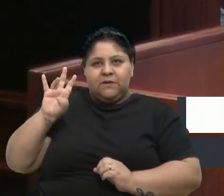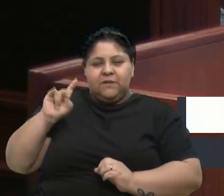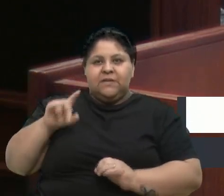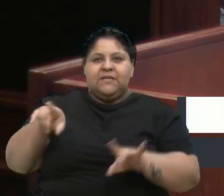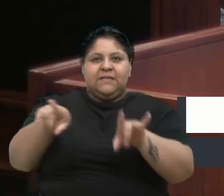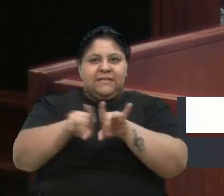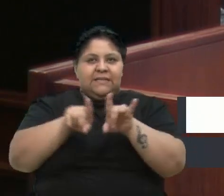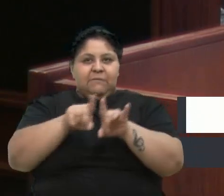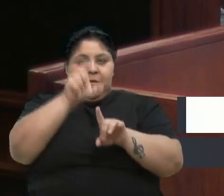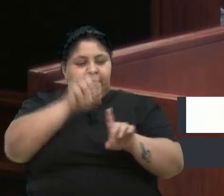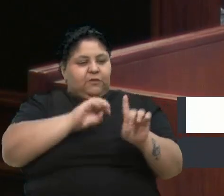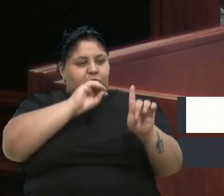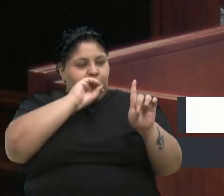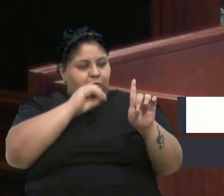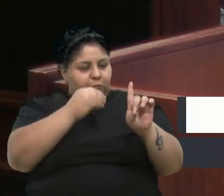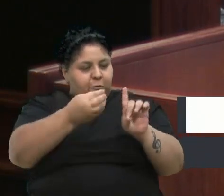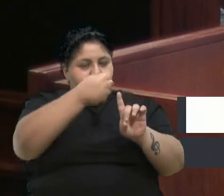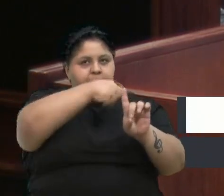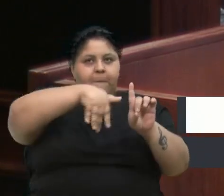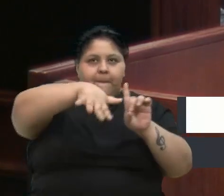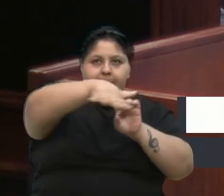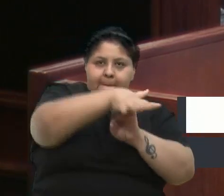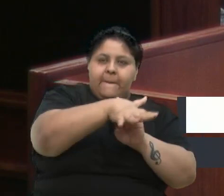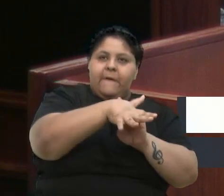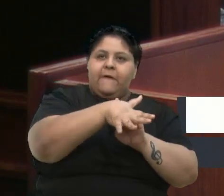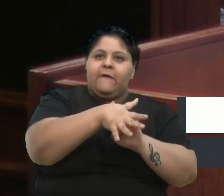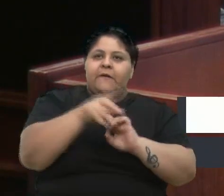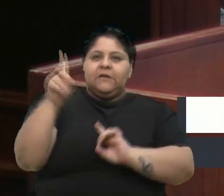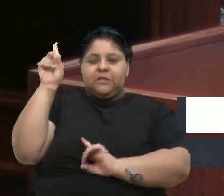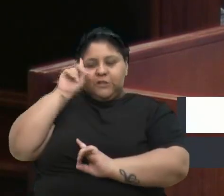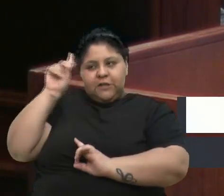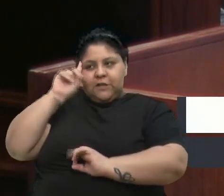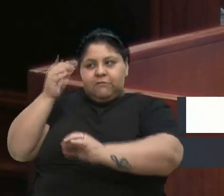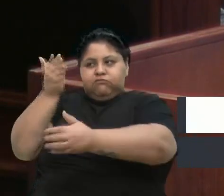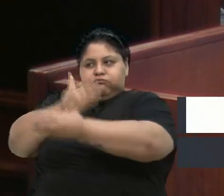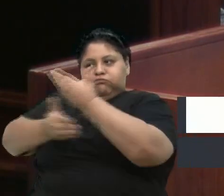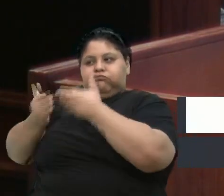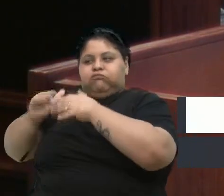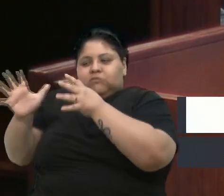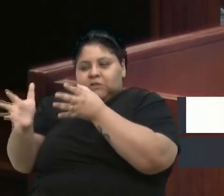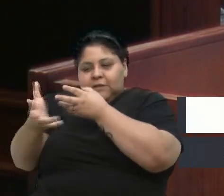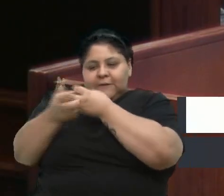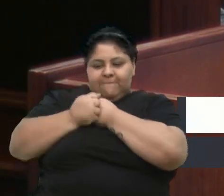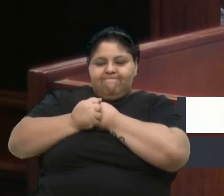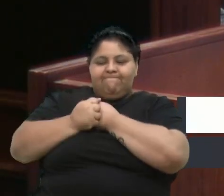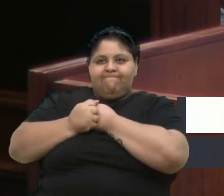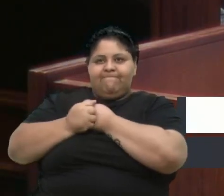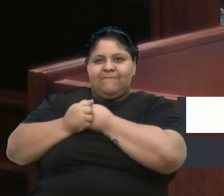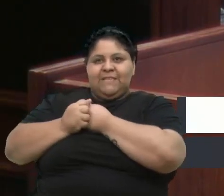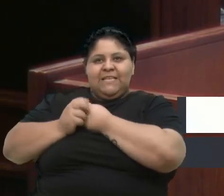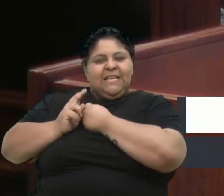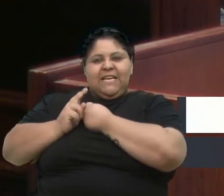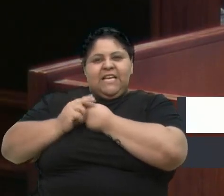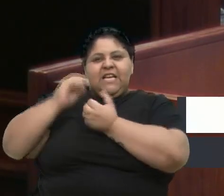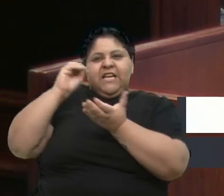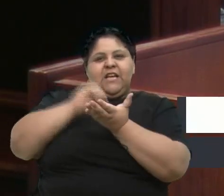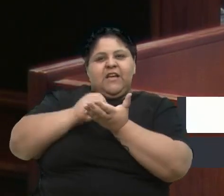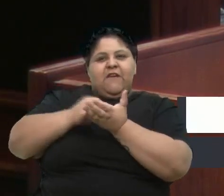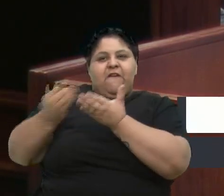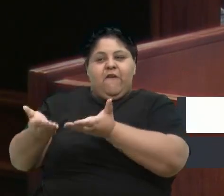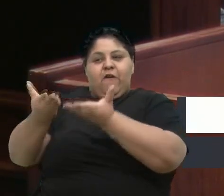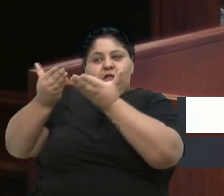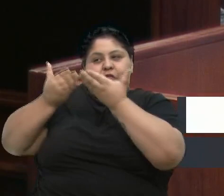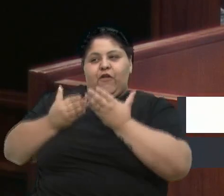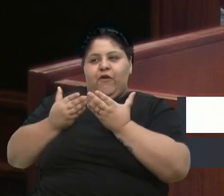vulnerabilidade social, que são diariamente atendidas e acolhidas e que, sem a contribuição espontânea de doações,